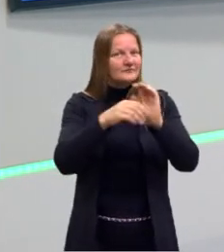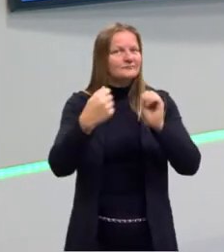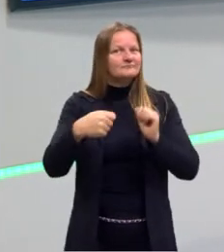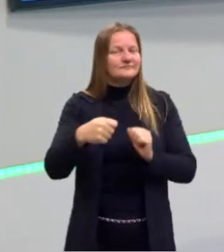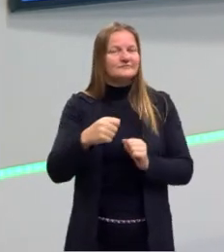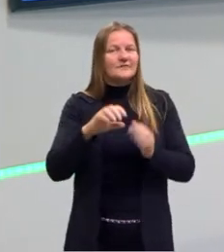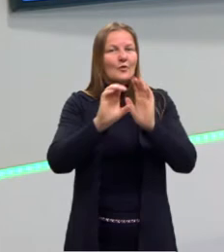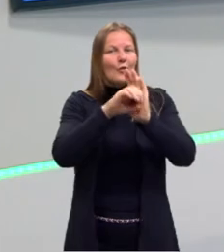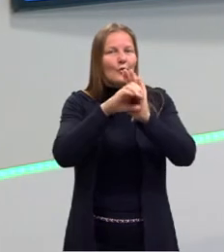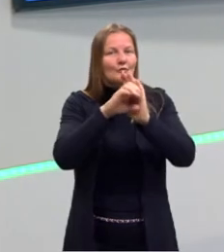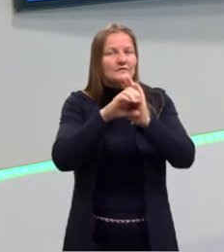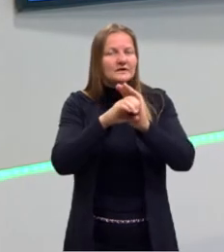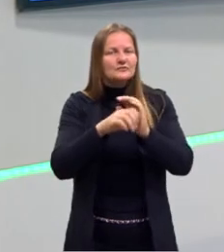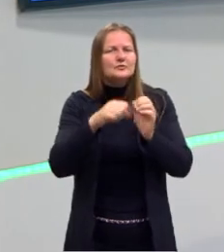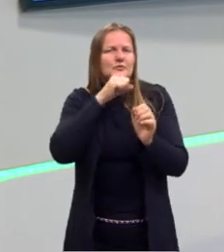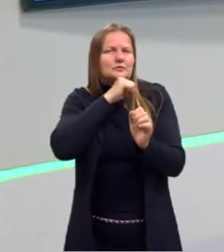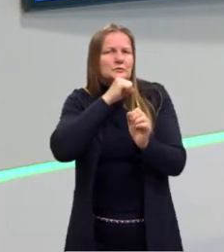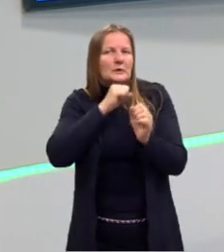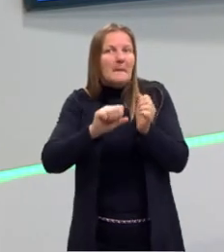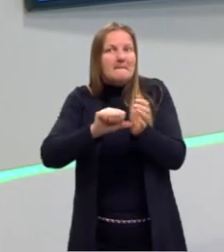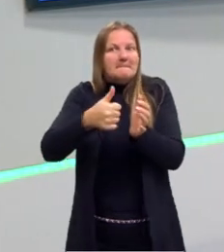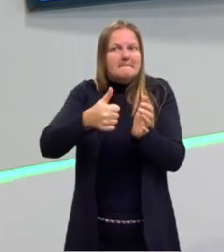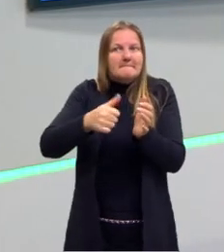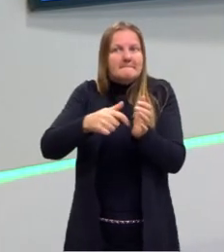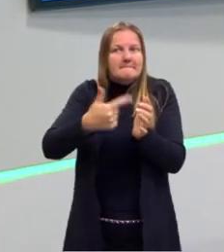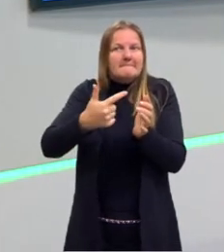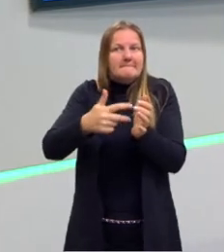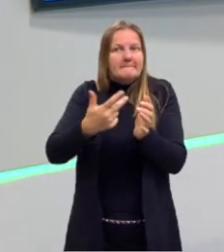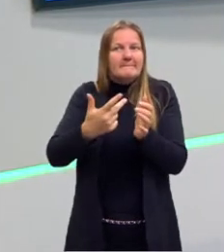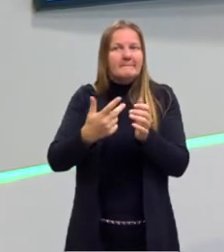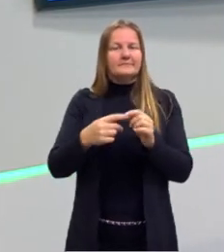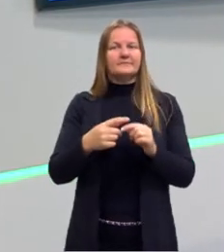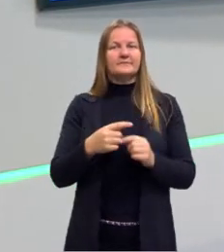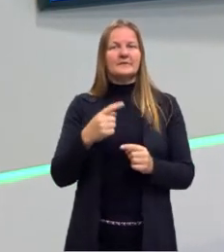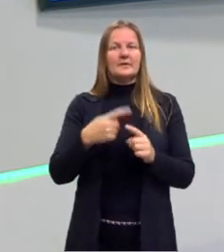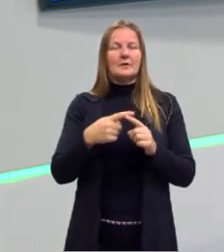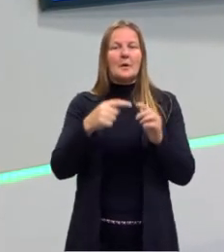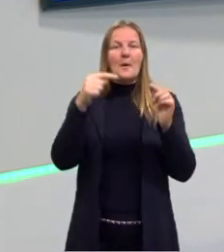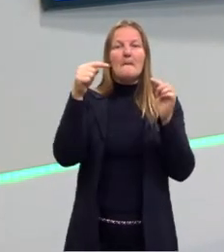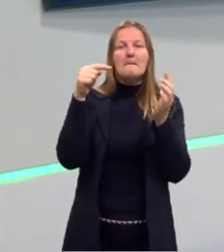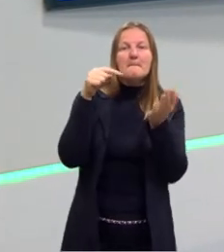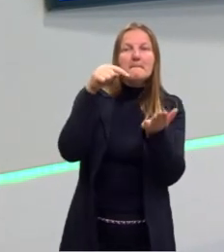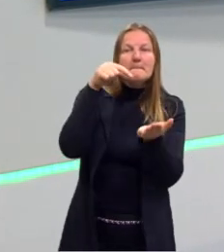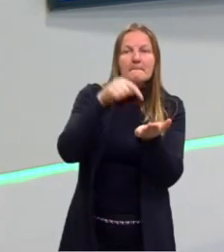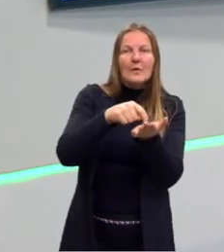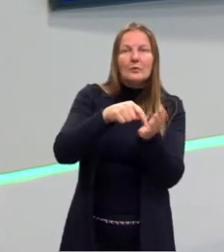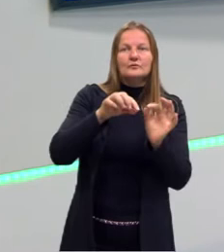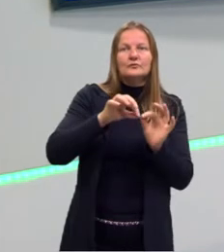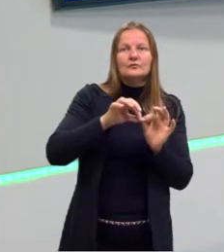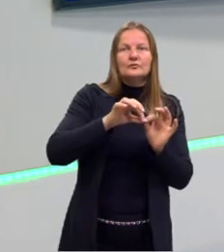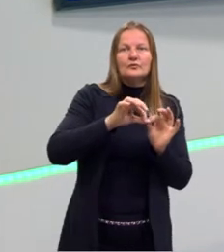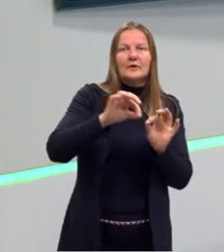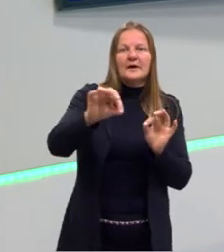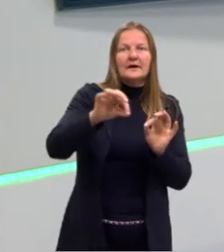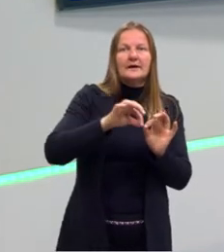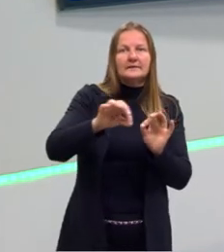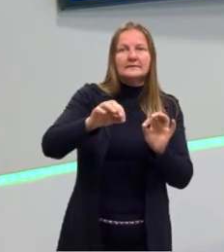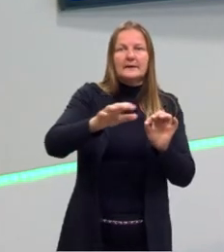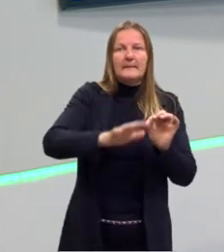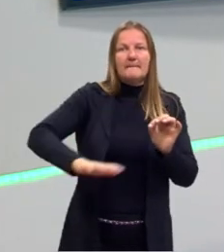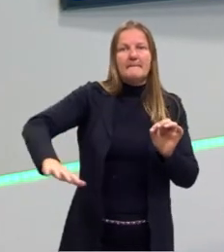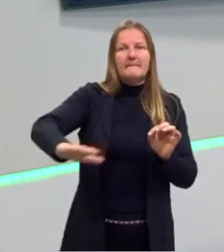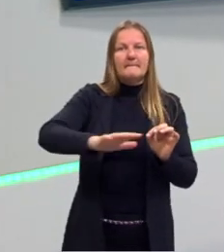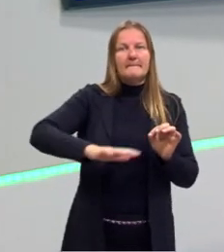chamou de conceitos primitivos da geometria, que era o ponto, a reta e o plano. Eles continuam fazendo